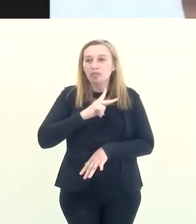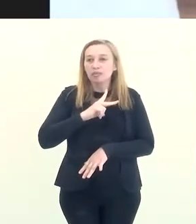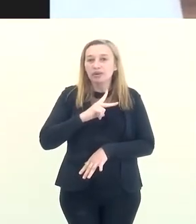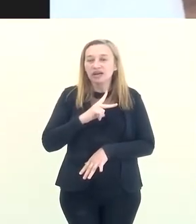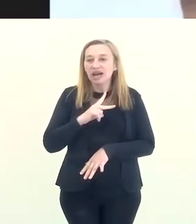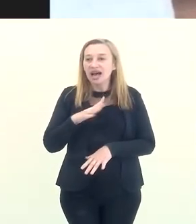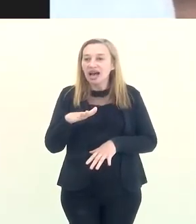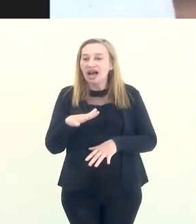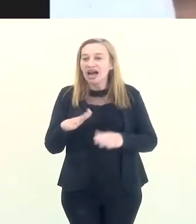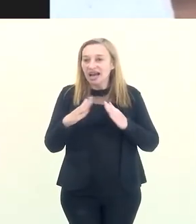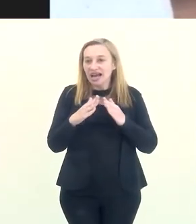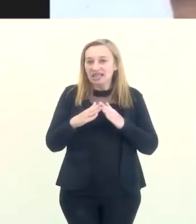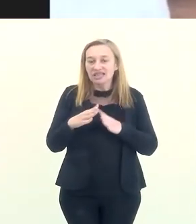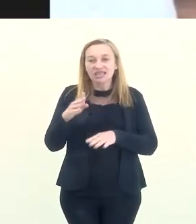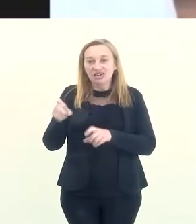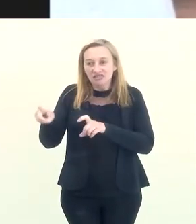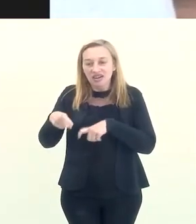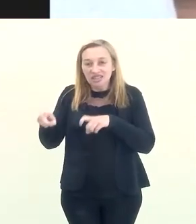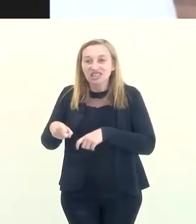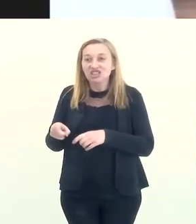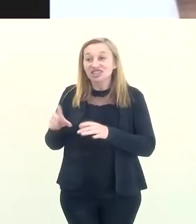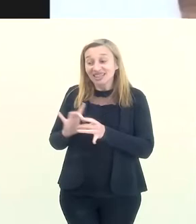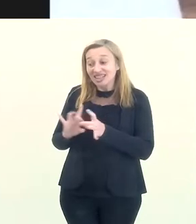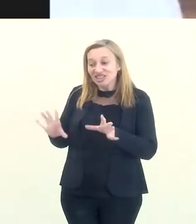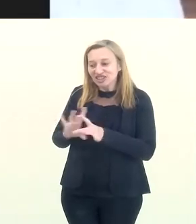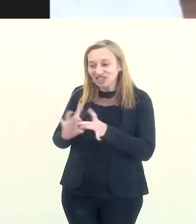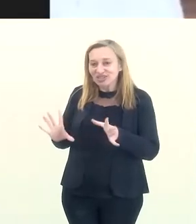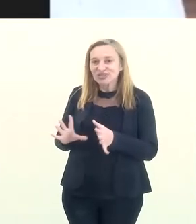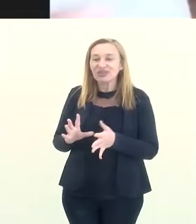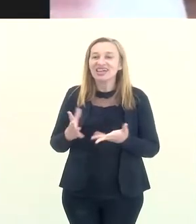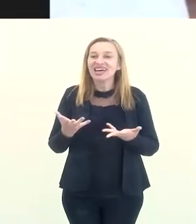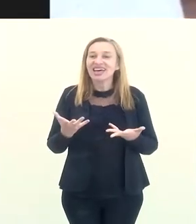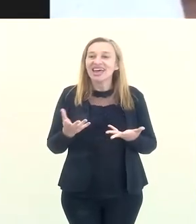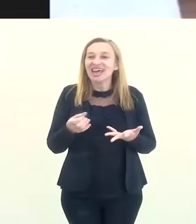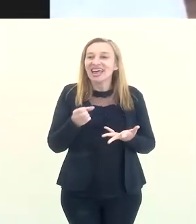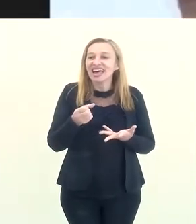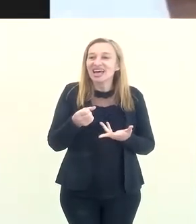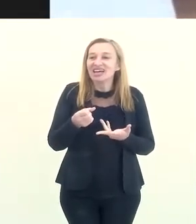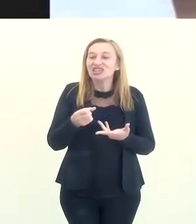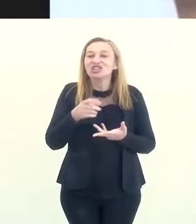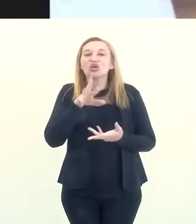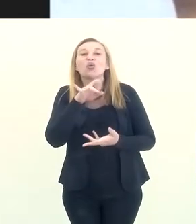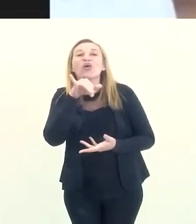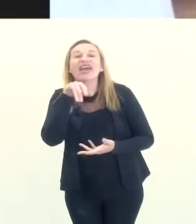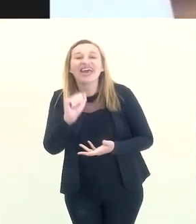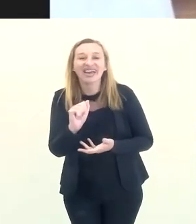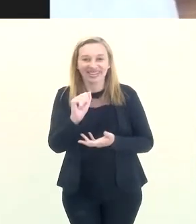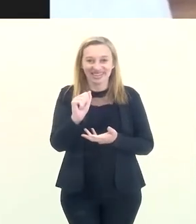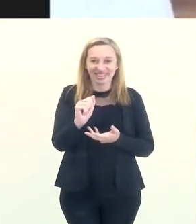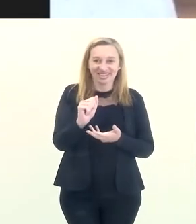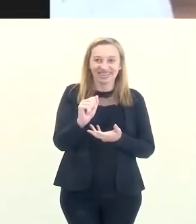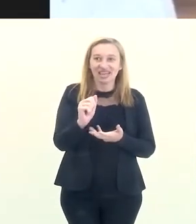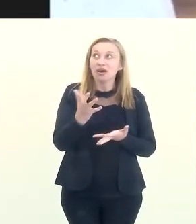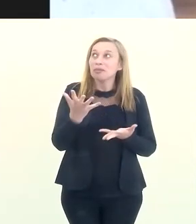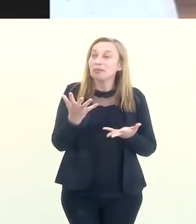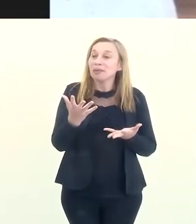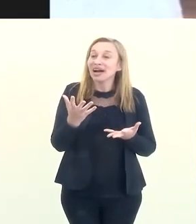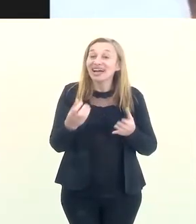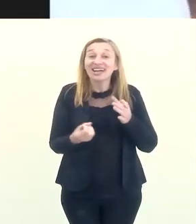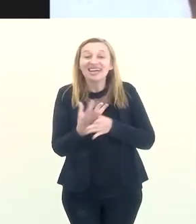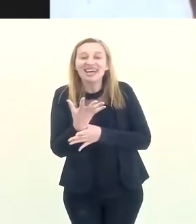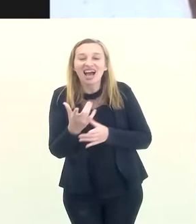sede da fazenda. E a gente está mantendo aquele clima meio de ruína mesmo para